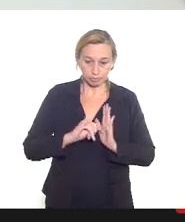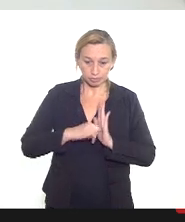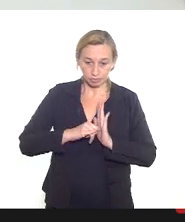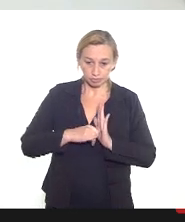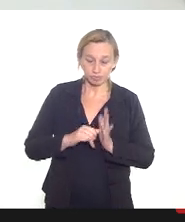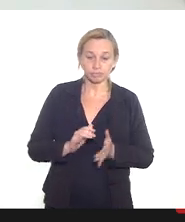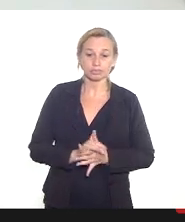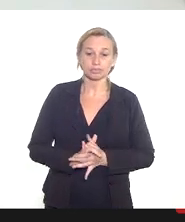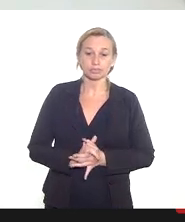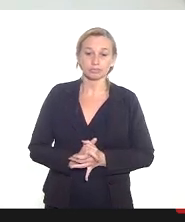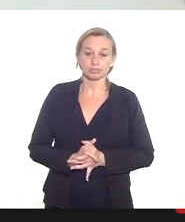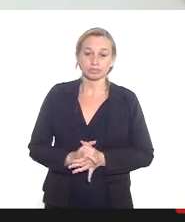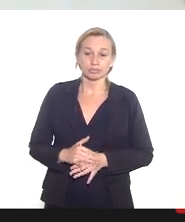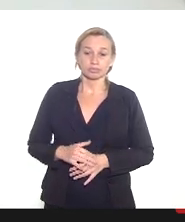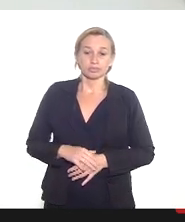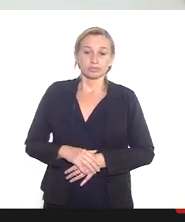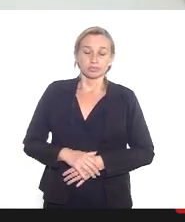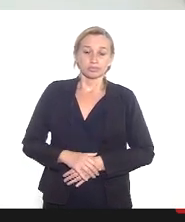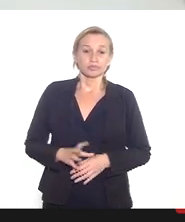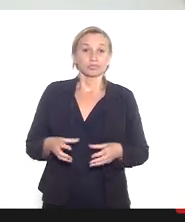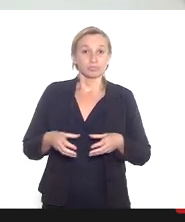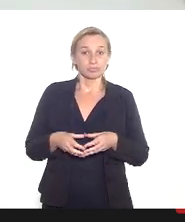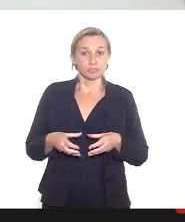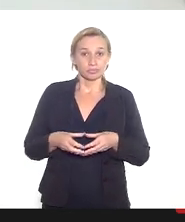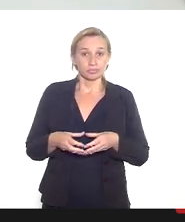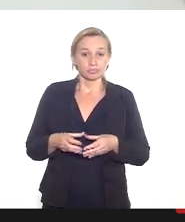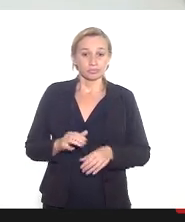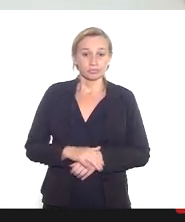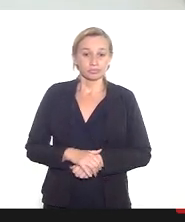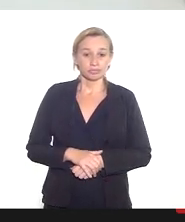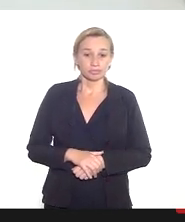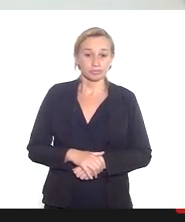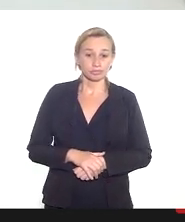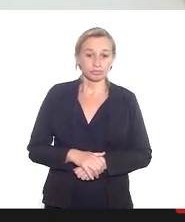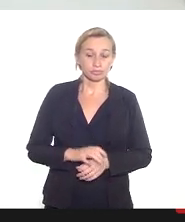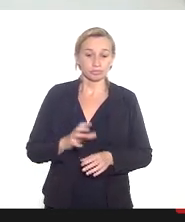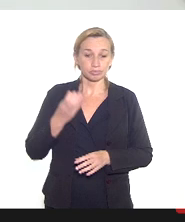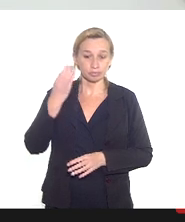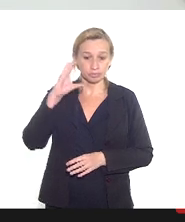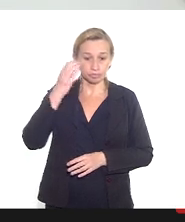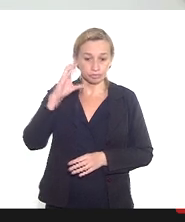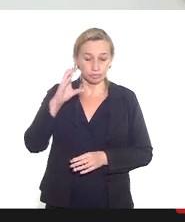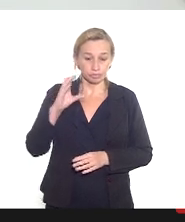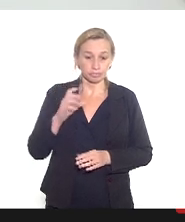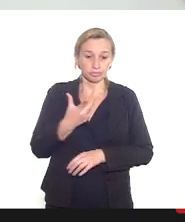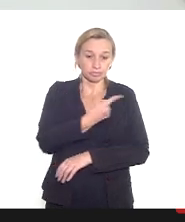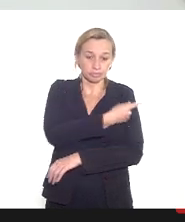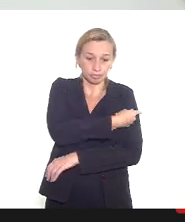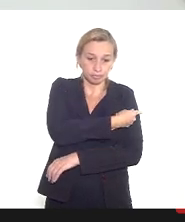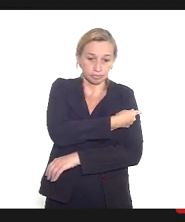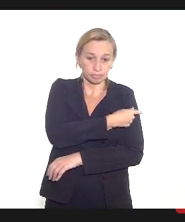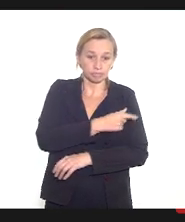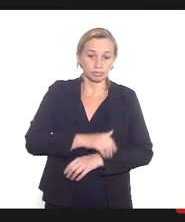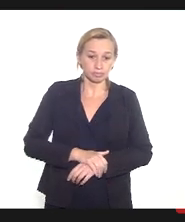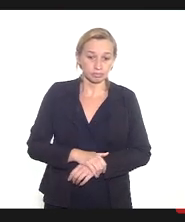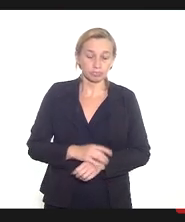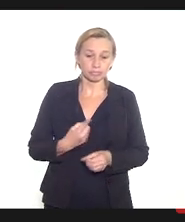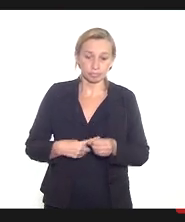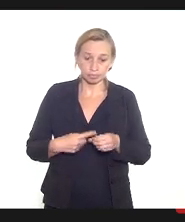sobre parecer da comissão do comitê científico sobre a vacinação das gestantes do